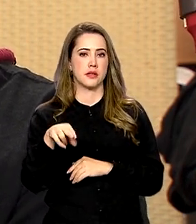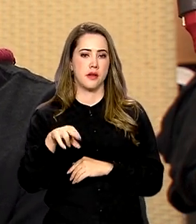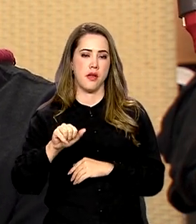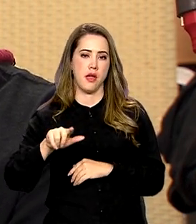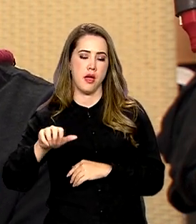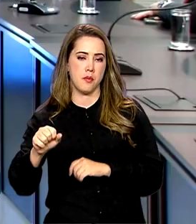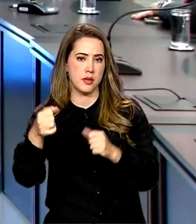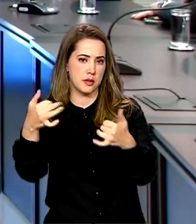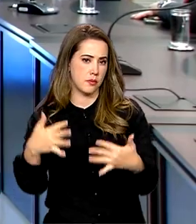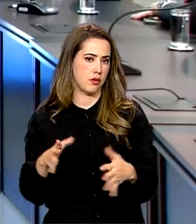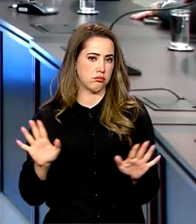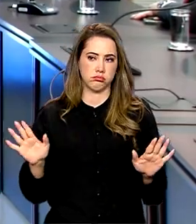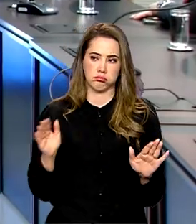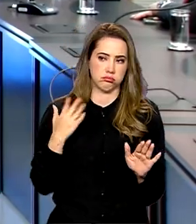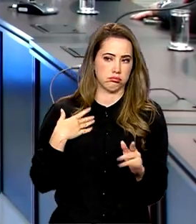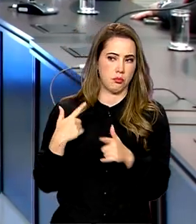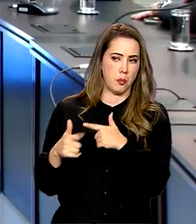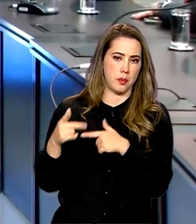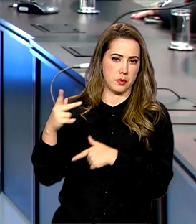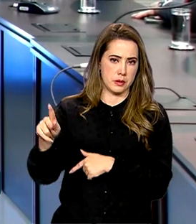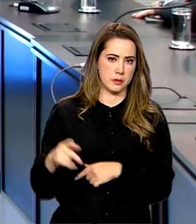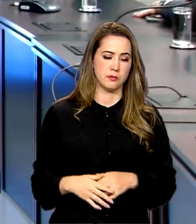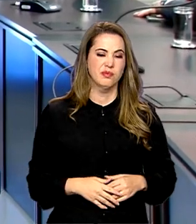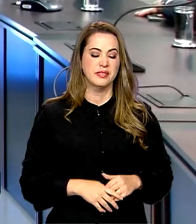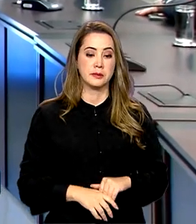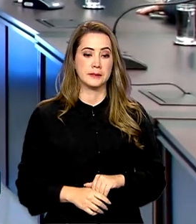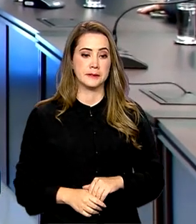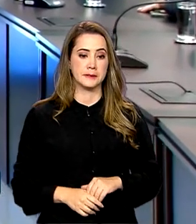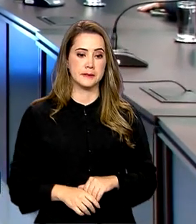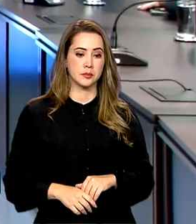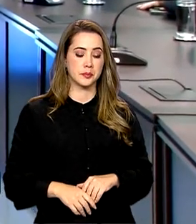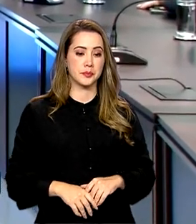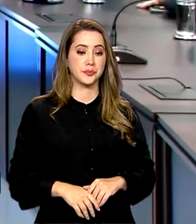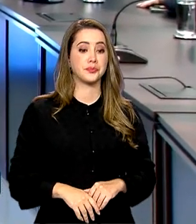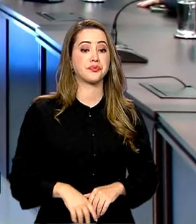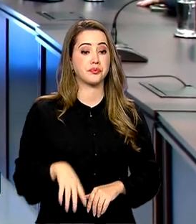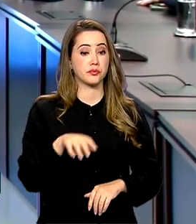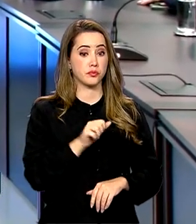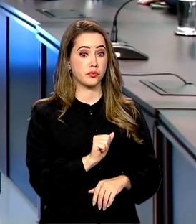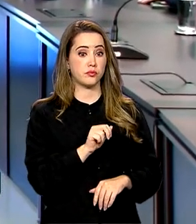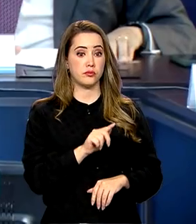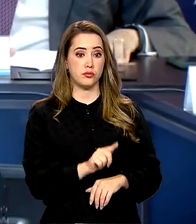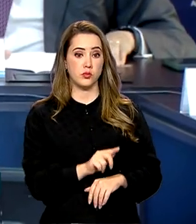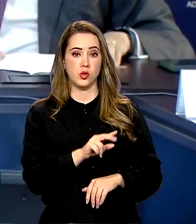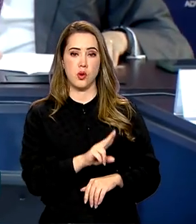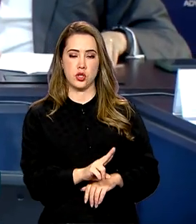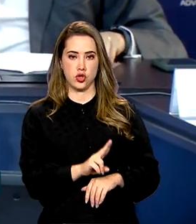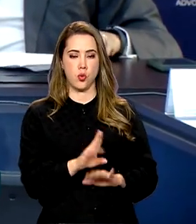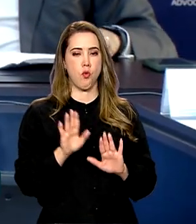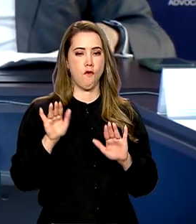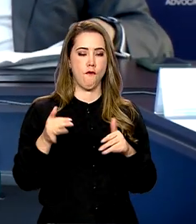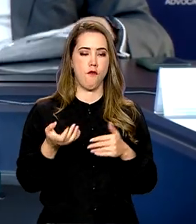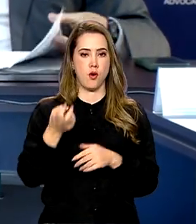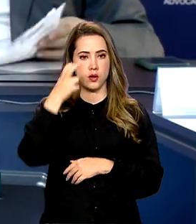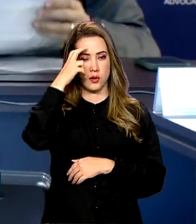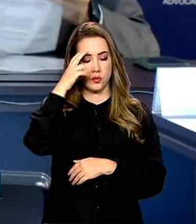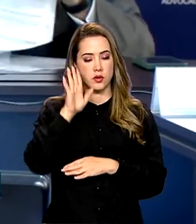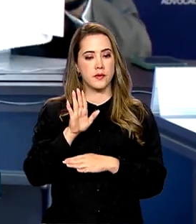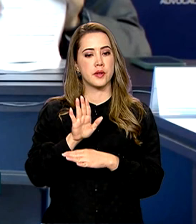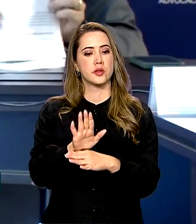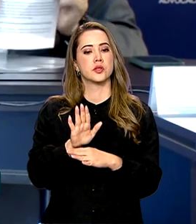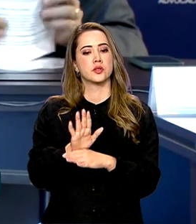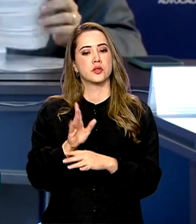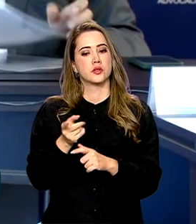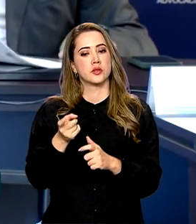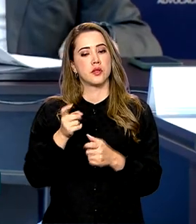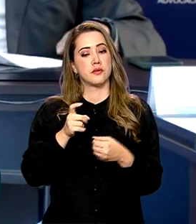nada a ver com isso. O projeto AGU ProCultura, lançado nesta quinta-feira, chega para socorrer e ajudar na